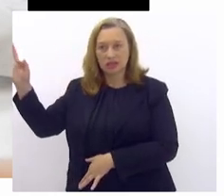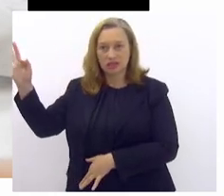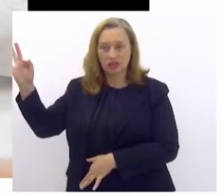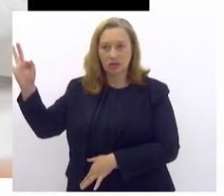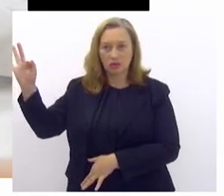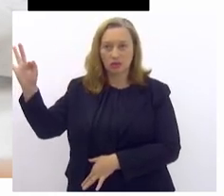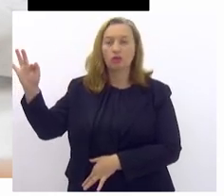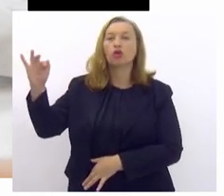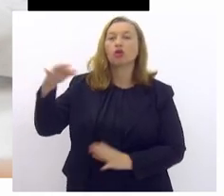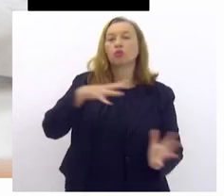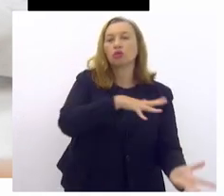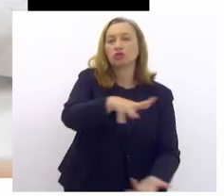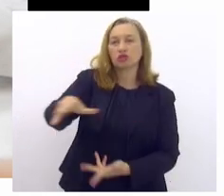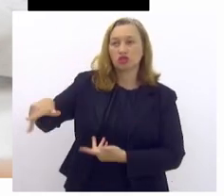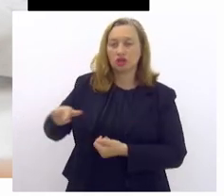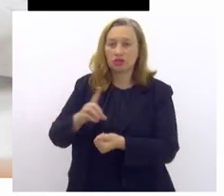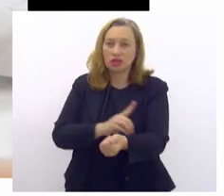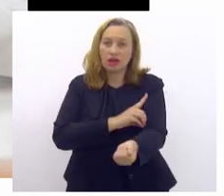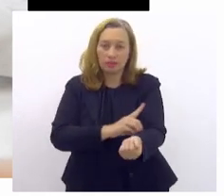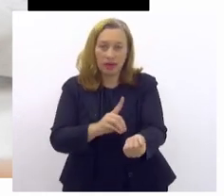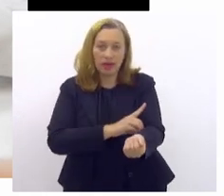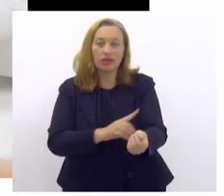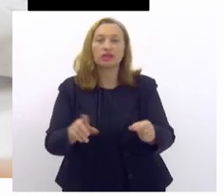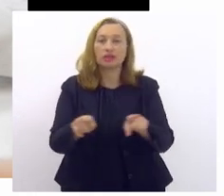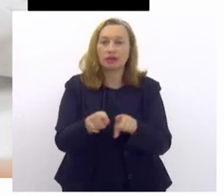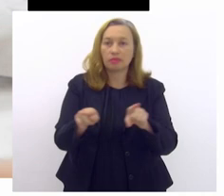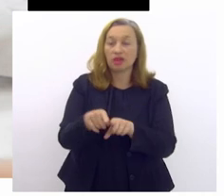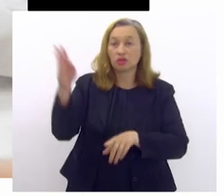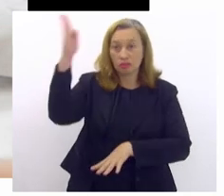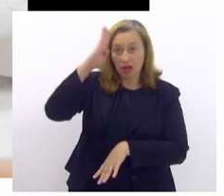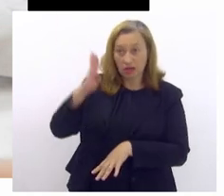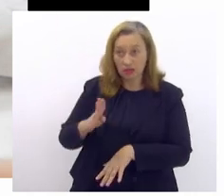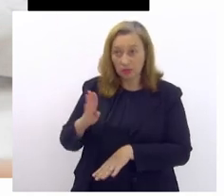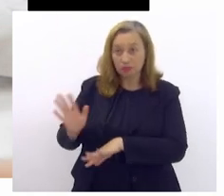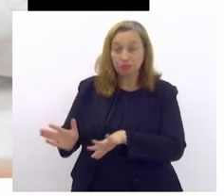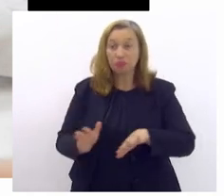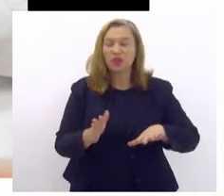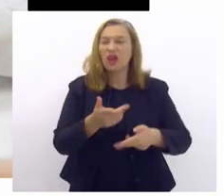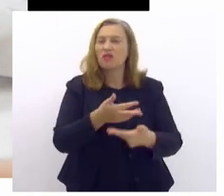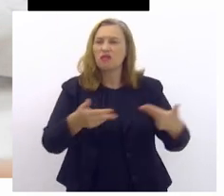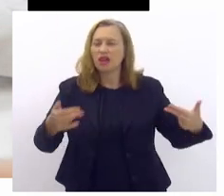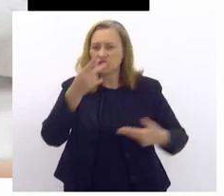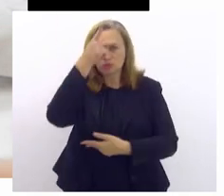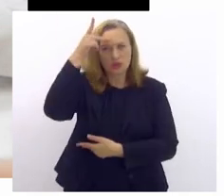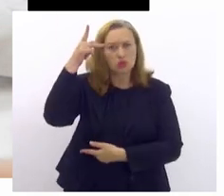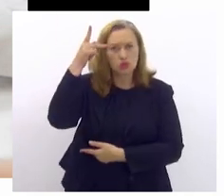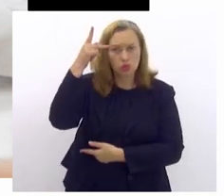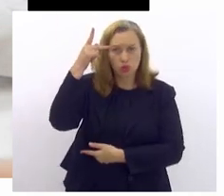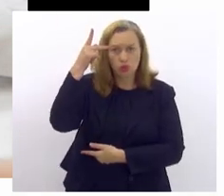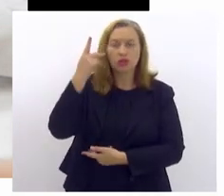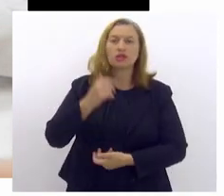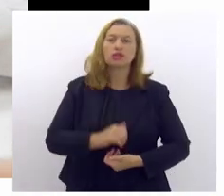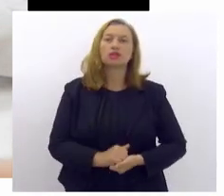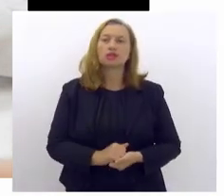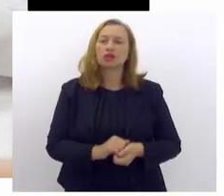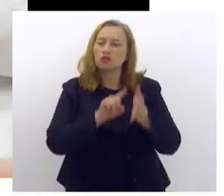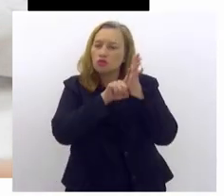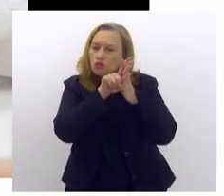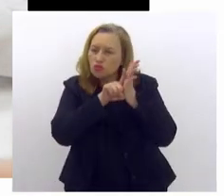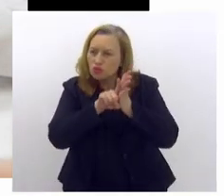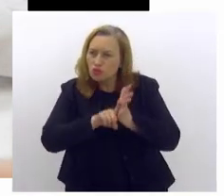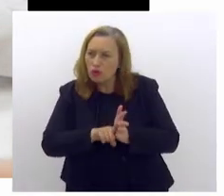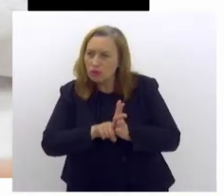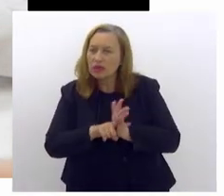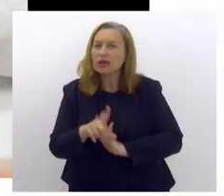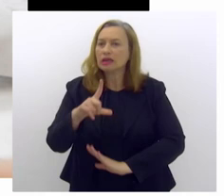na Associação Nacional do Diabetes. Então, a maioria dessas pessoas que a gente verifica que